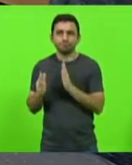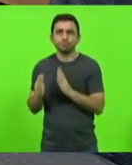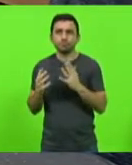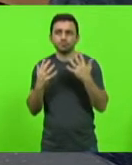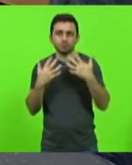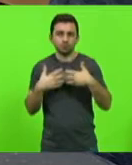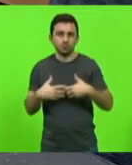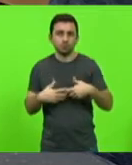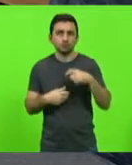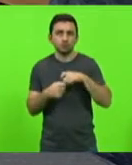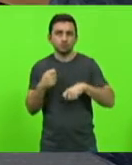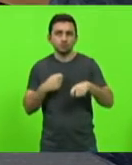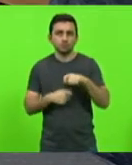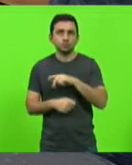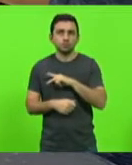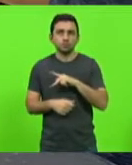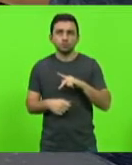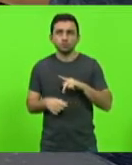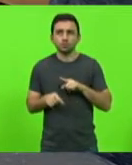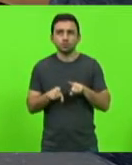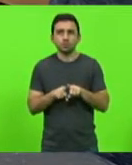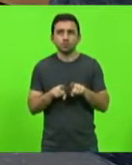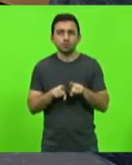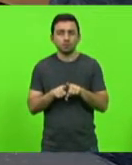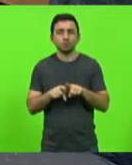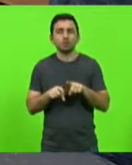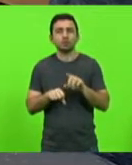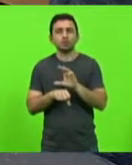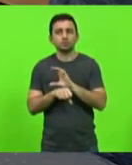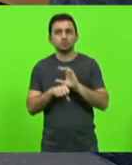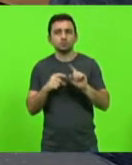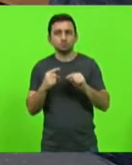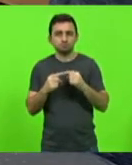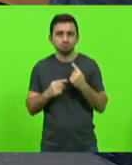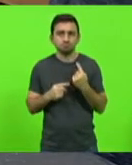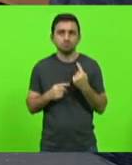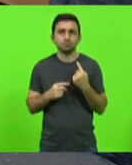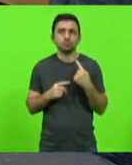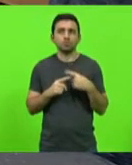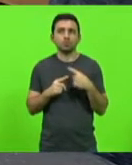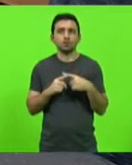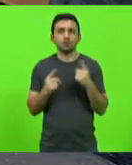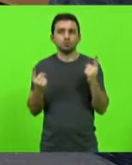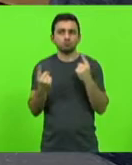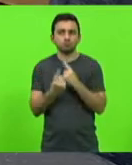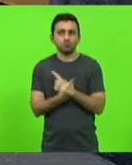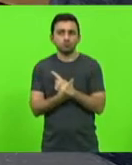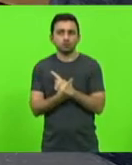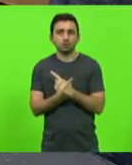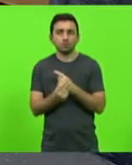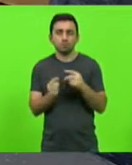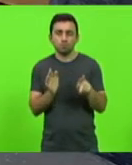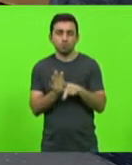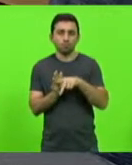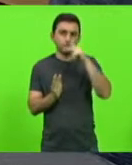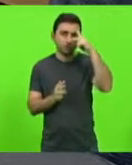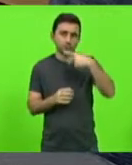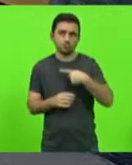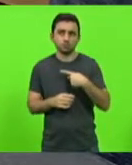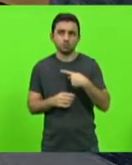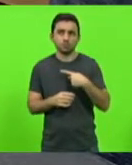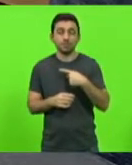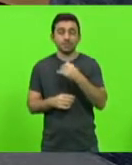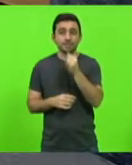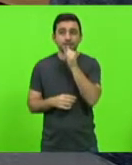administração pública e da inconstitucionalidade material, dado que contraria o princípio da independência. Temos aqui um